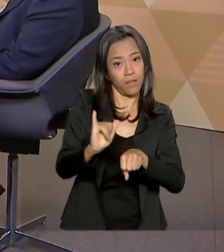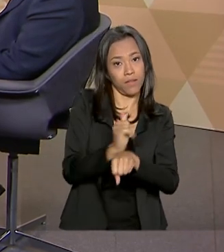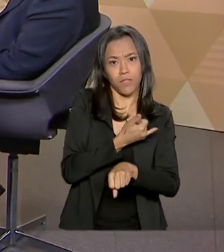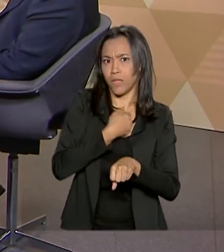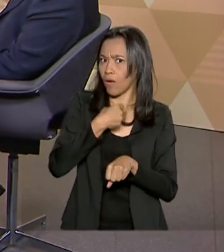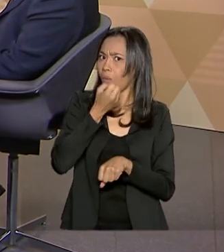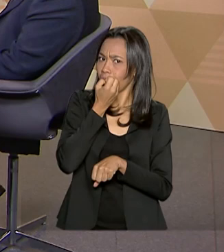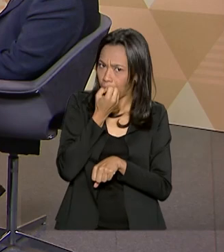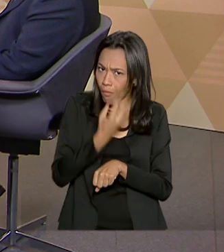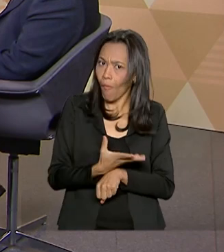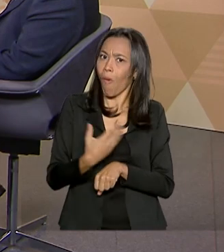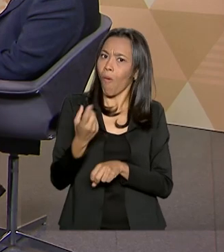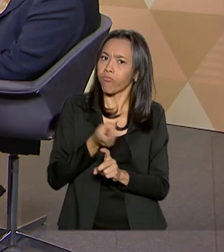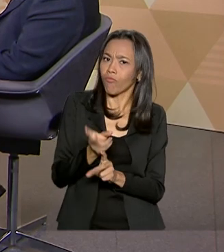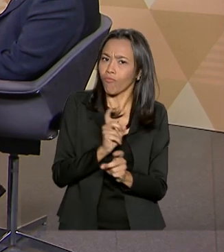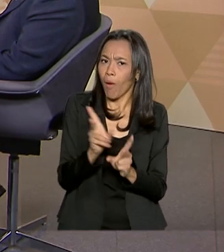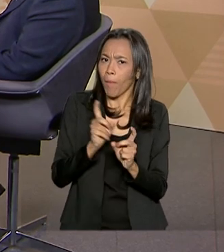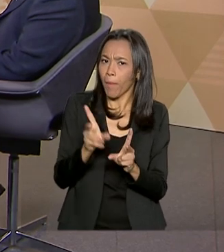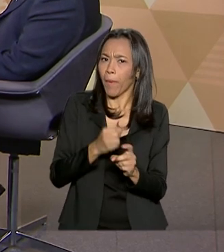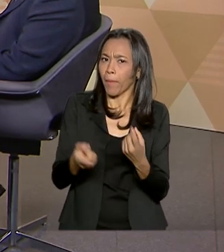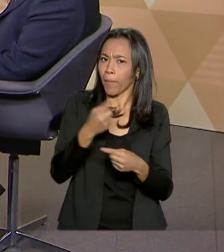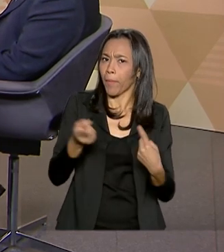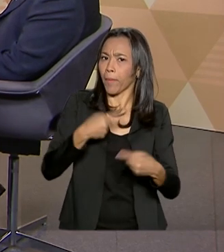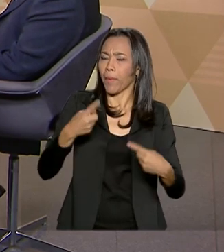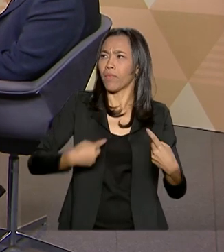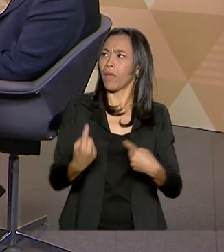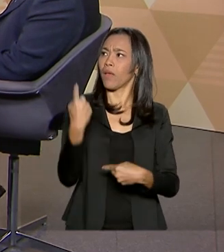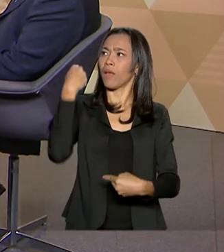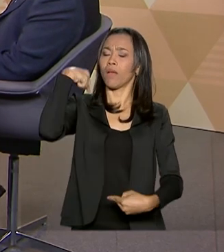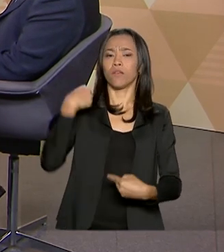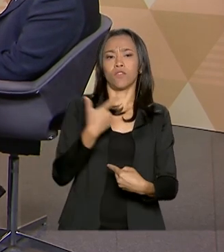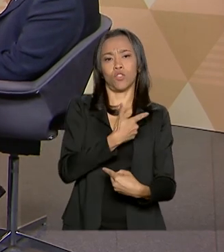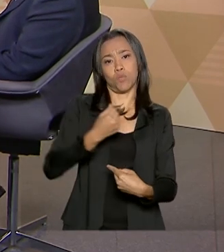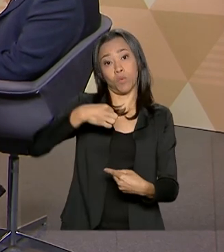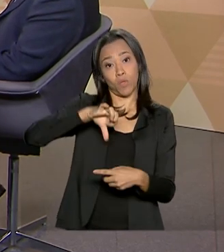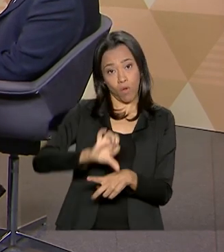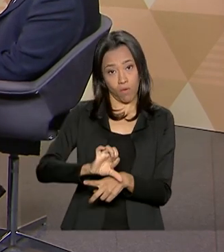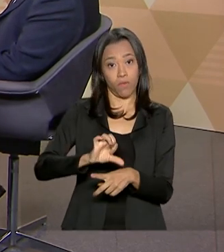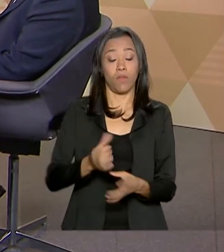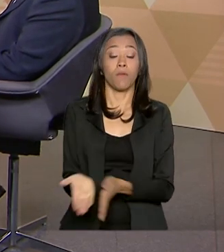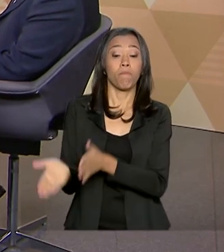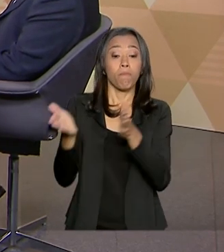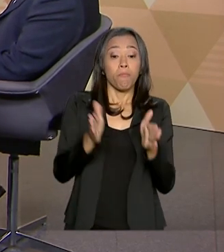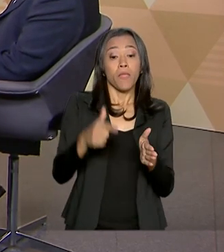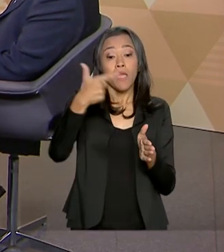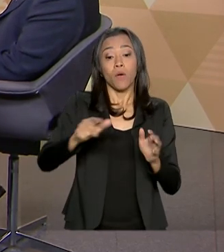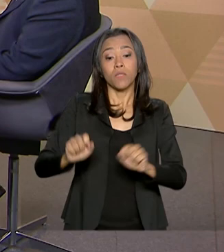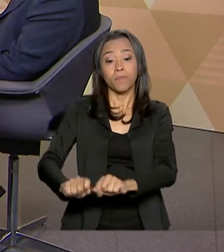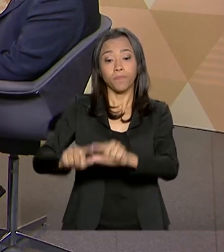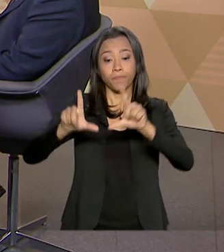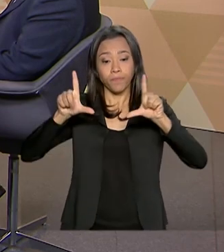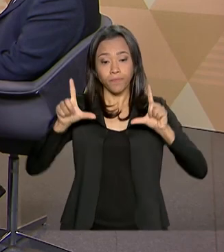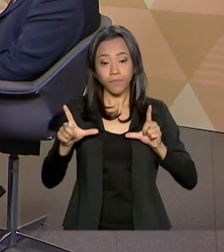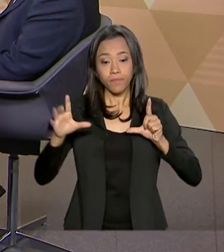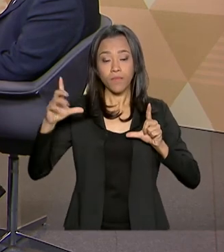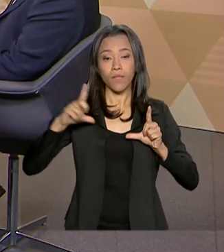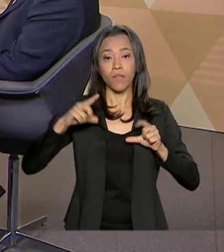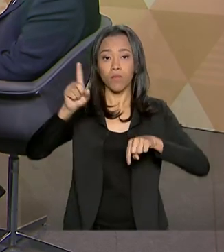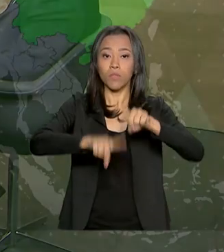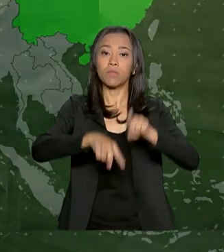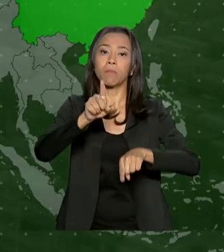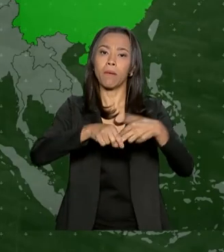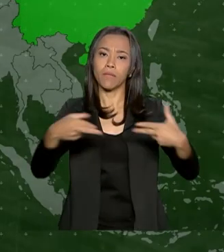maior parceiro comercial do Brasil no mundo desde 2009. E, na próxima arte, nós temos os produtos